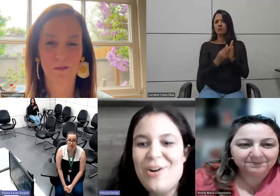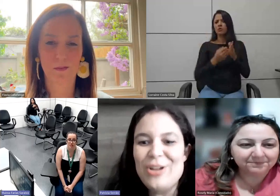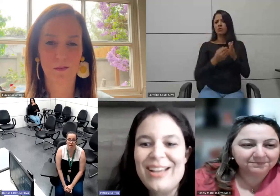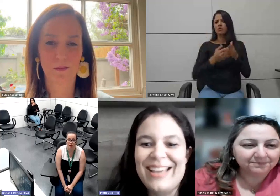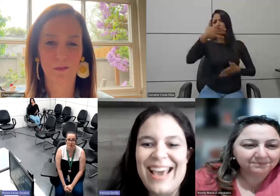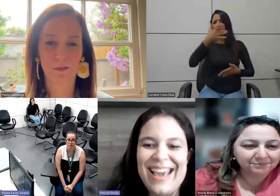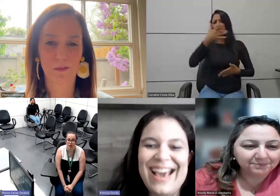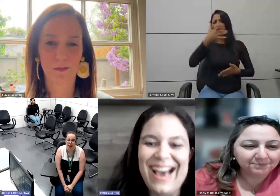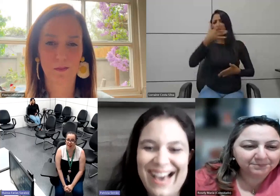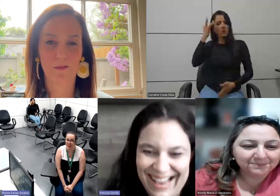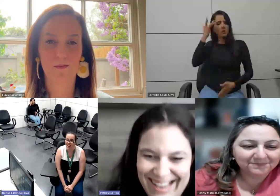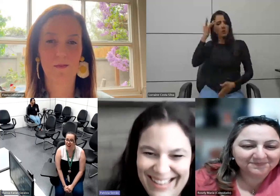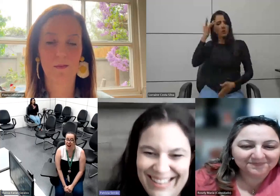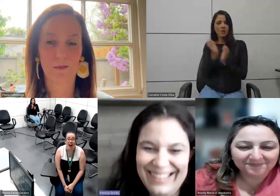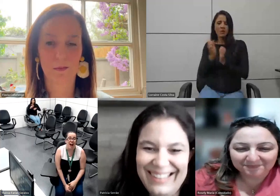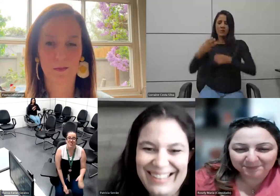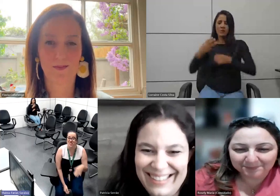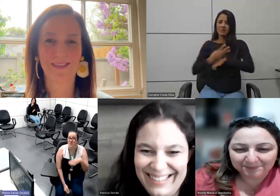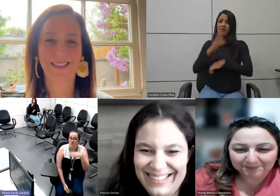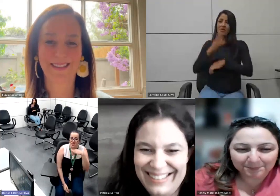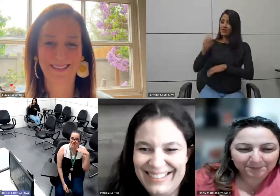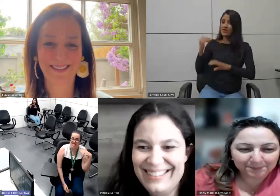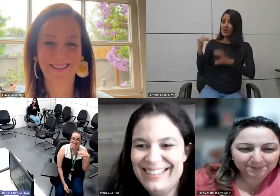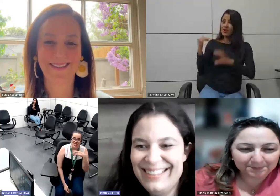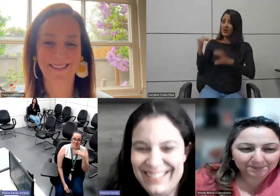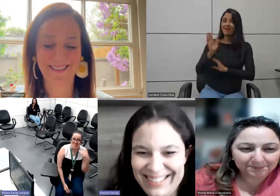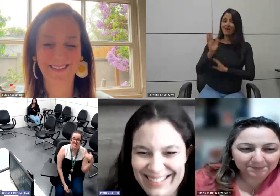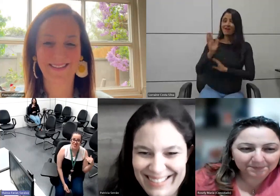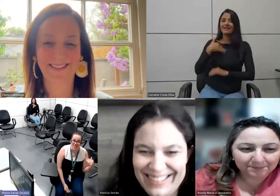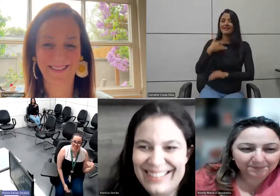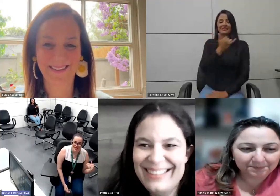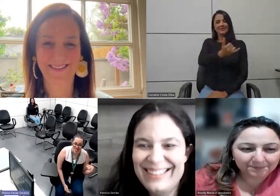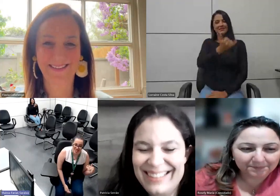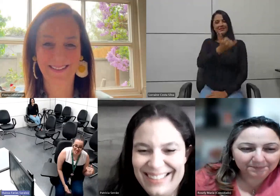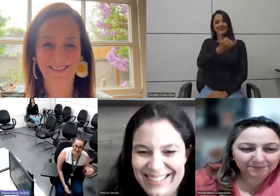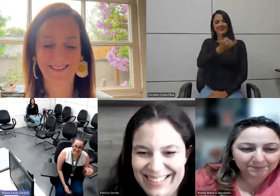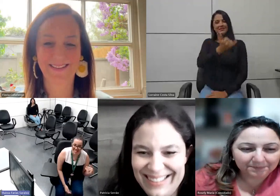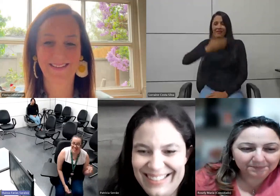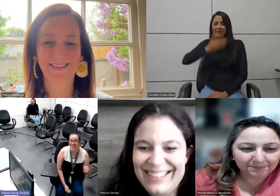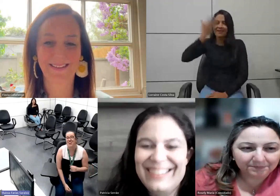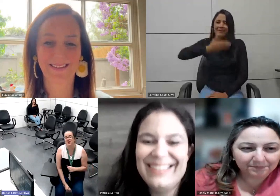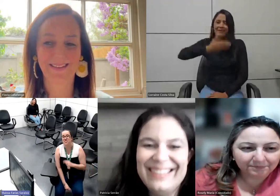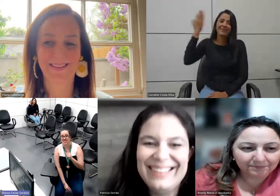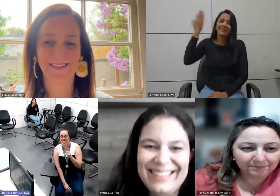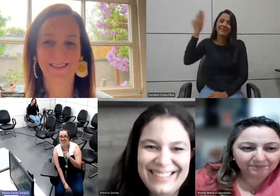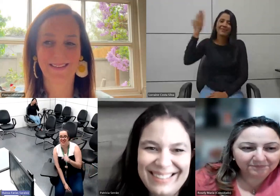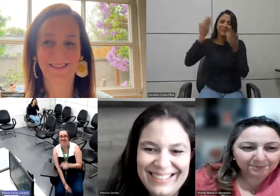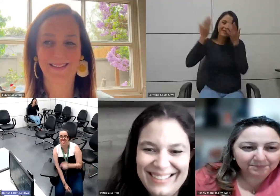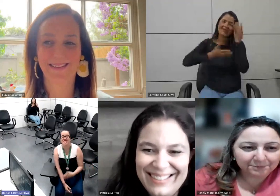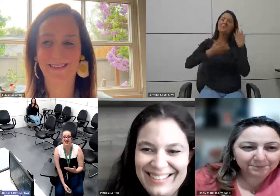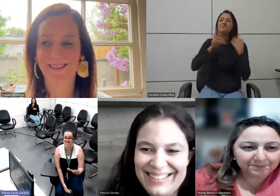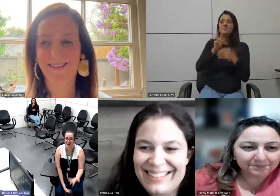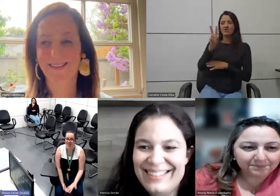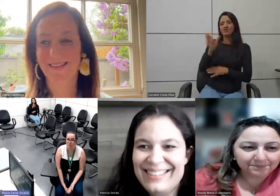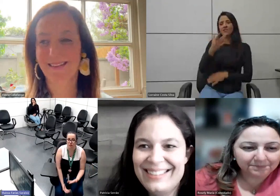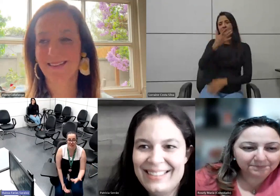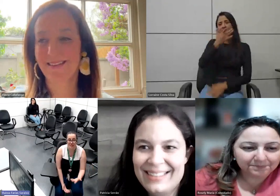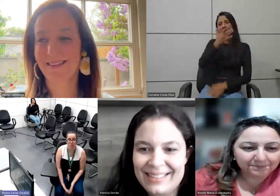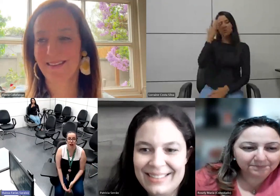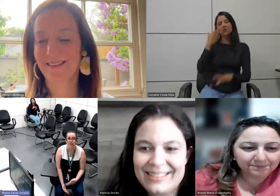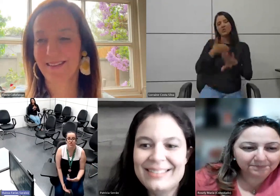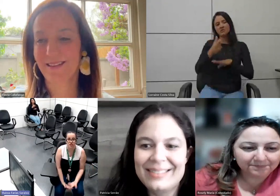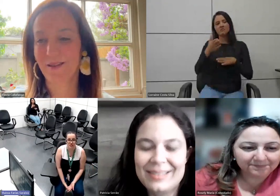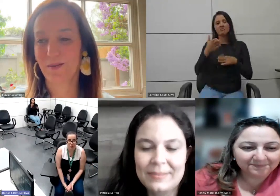o pessoal já coloquei mas desculpa gente como eu disse eu estou enxergando de longe mas já está ali quem quiser